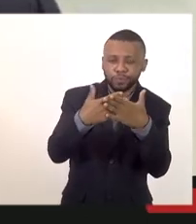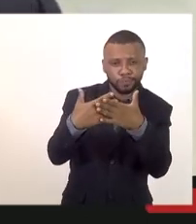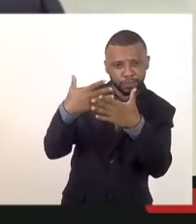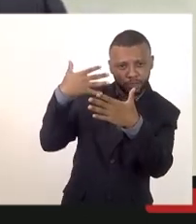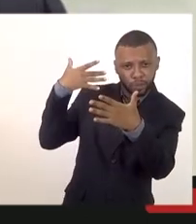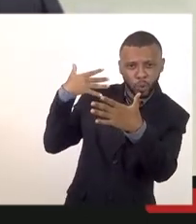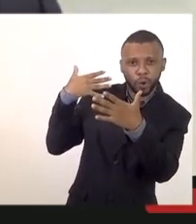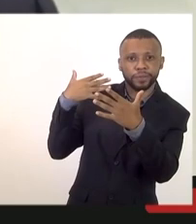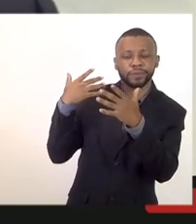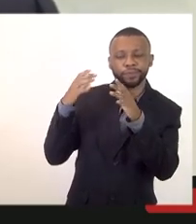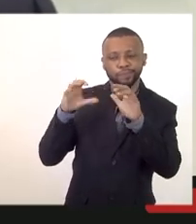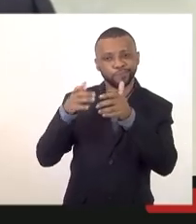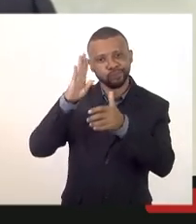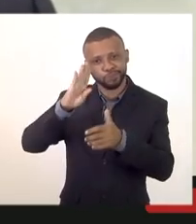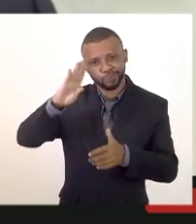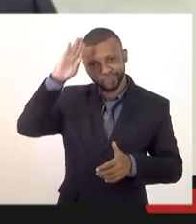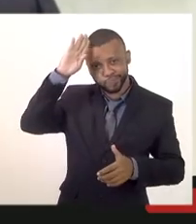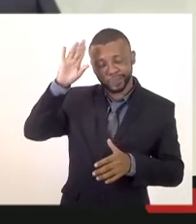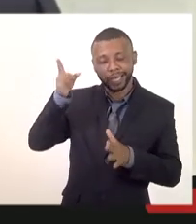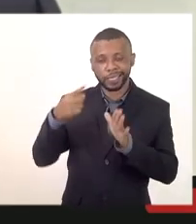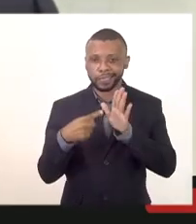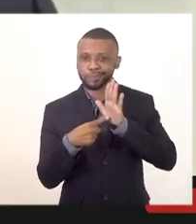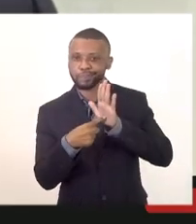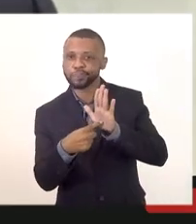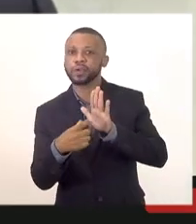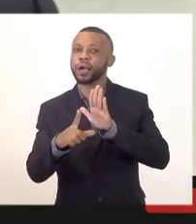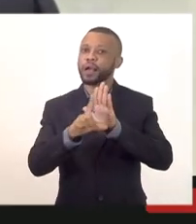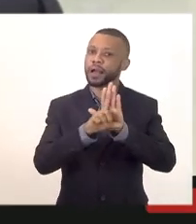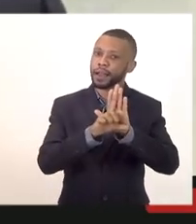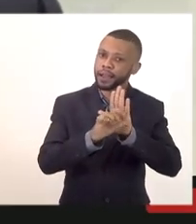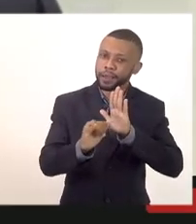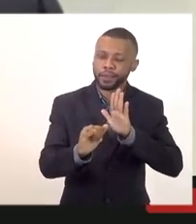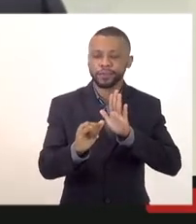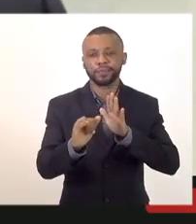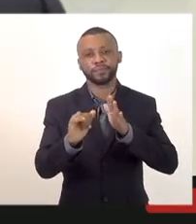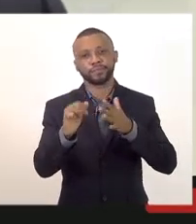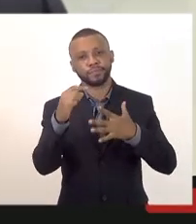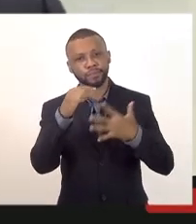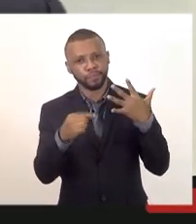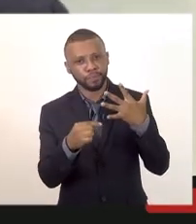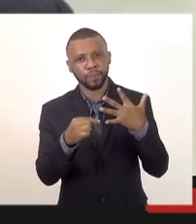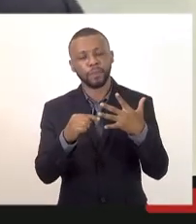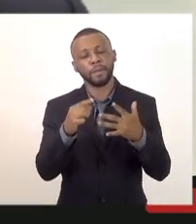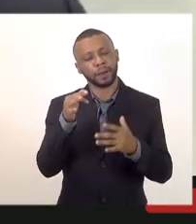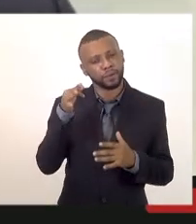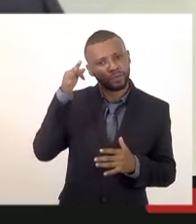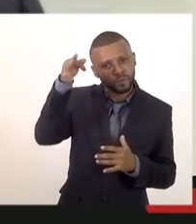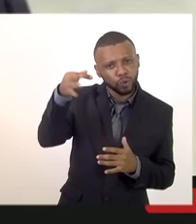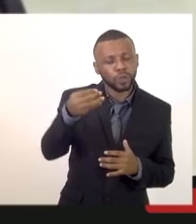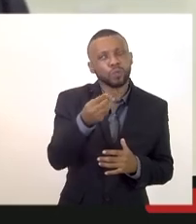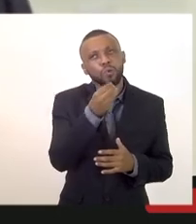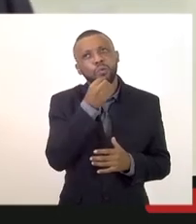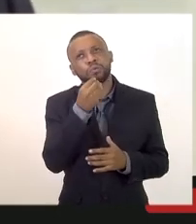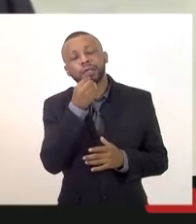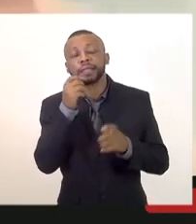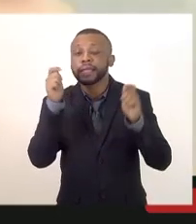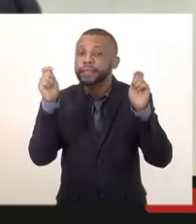tanto essa indicação legislativa como possa ter outra pra que a gente possa numa oportunidade ou numa audiência